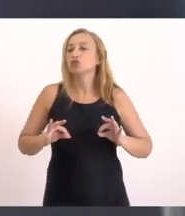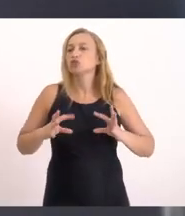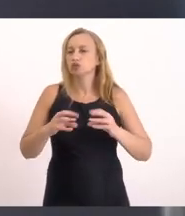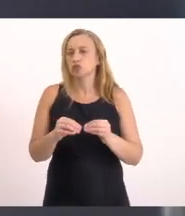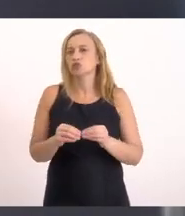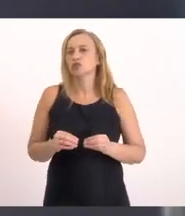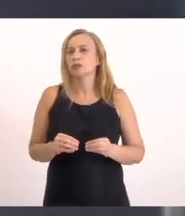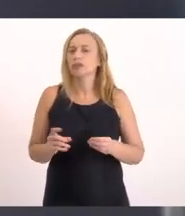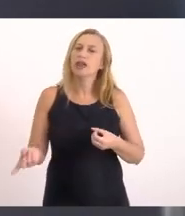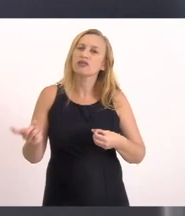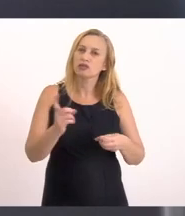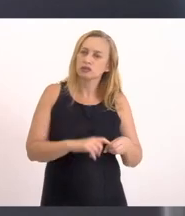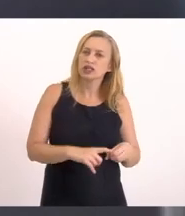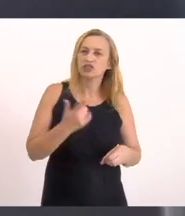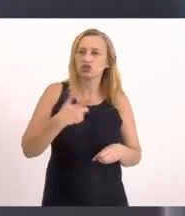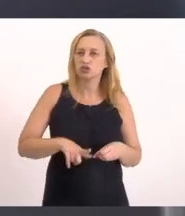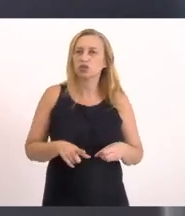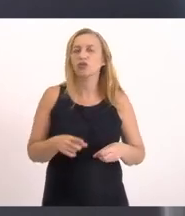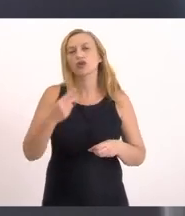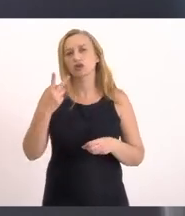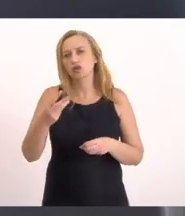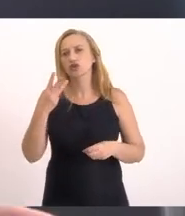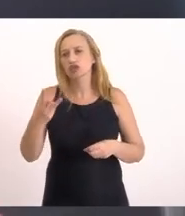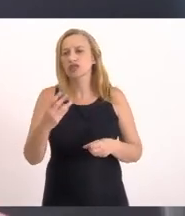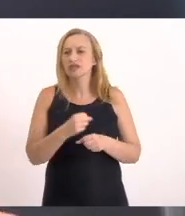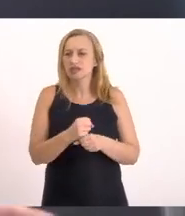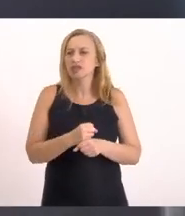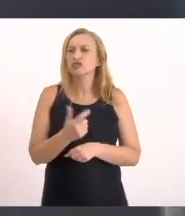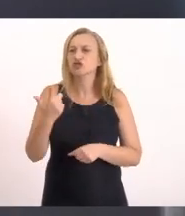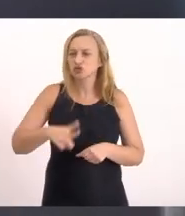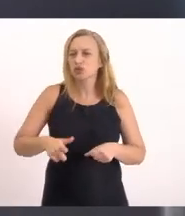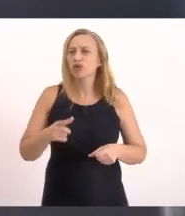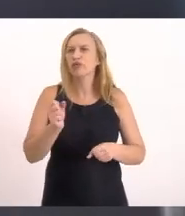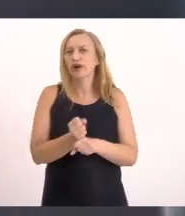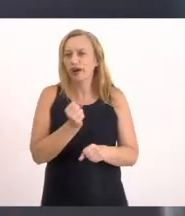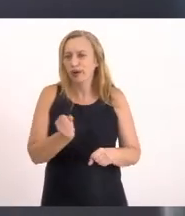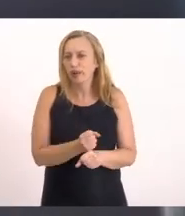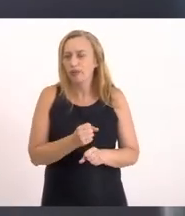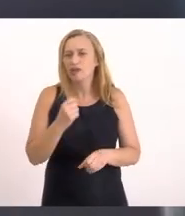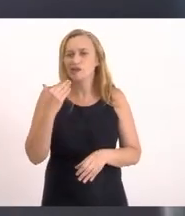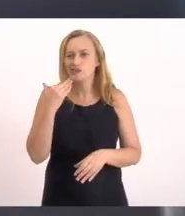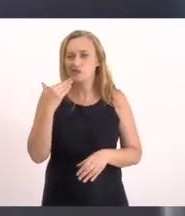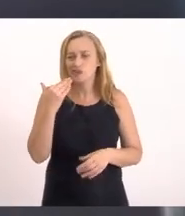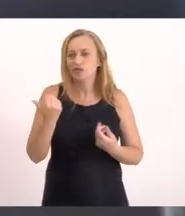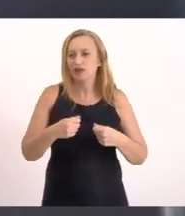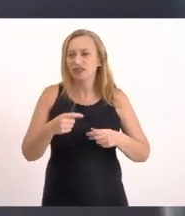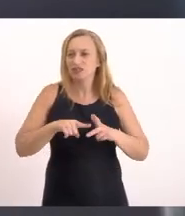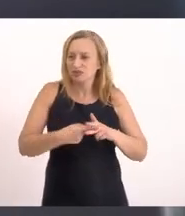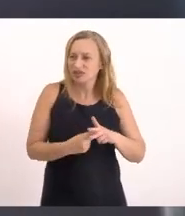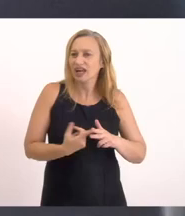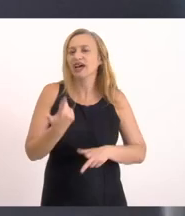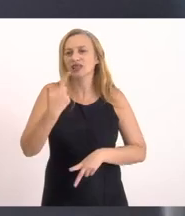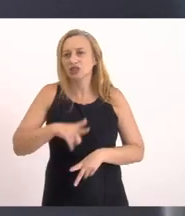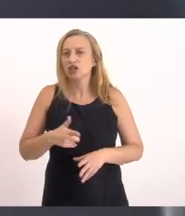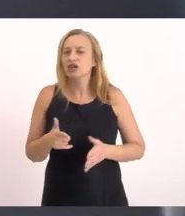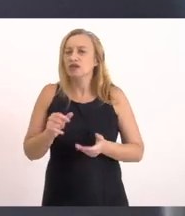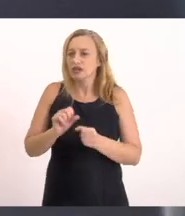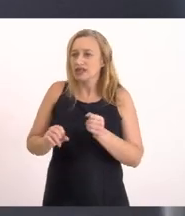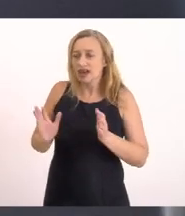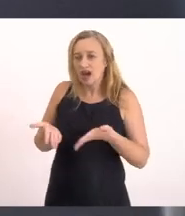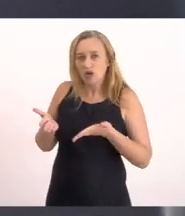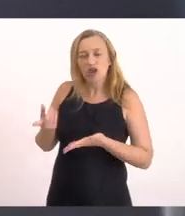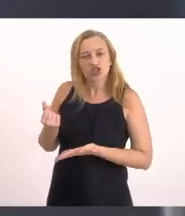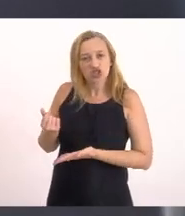Daqui a um ano Dois anos Três anos E de fato A obra Que poderia estar Sendo feita Já desde agora Porque tem